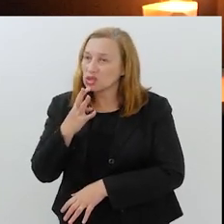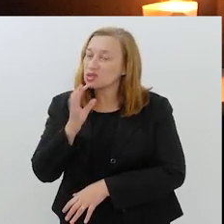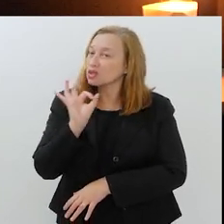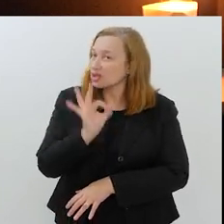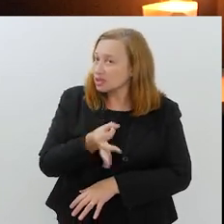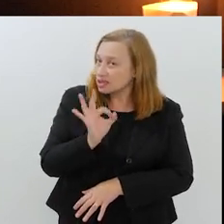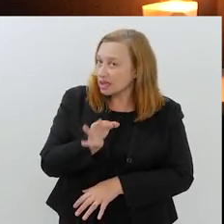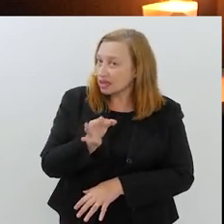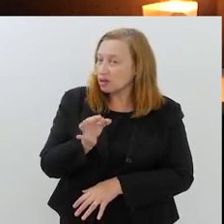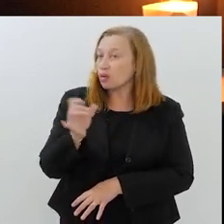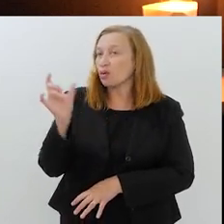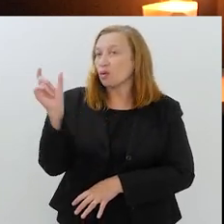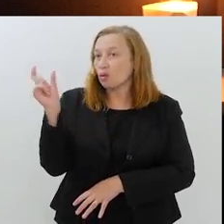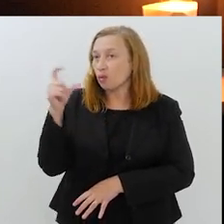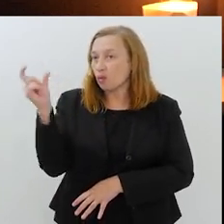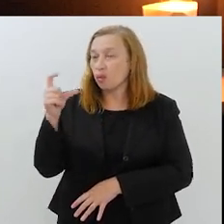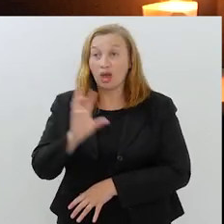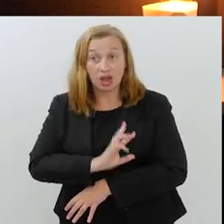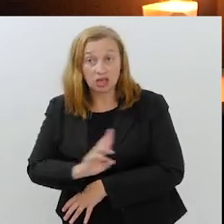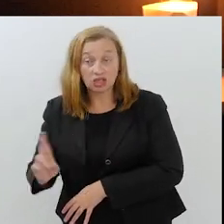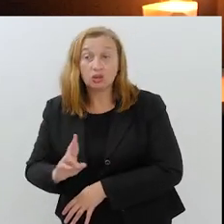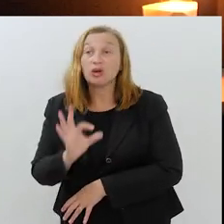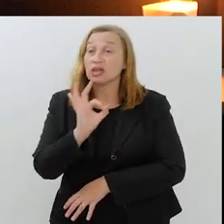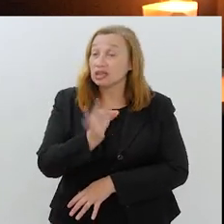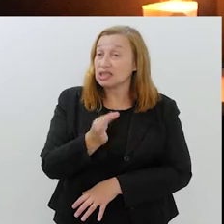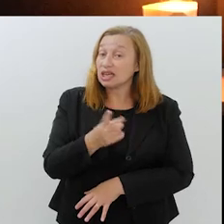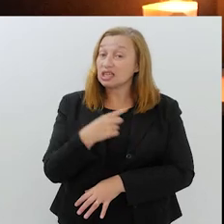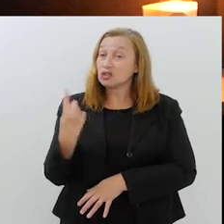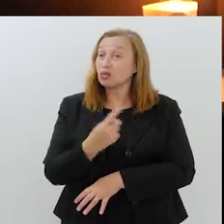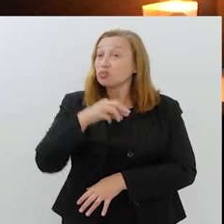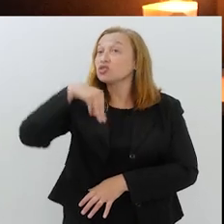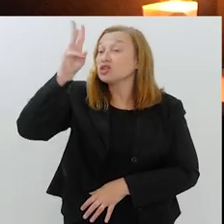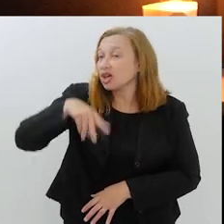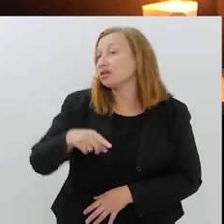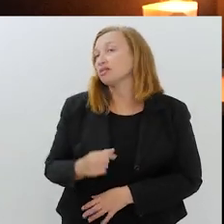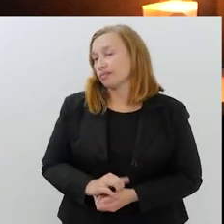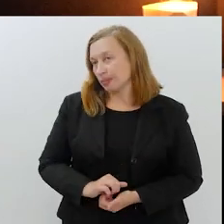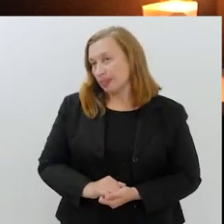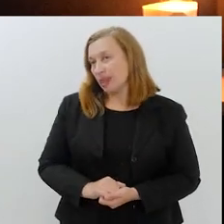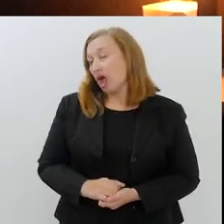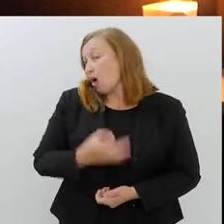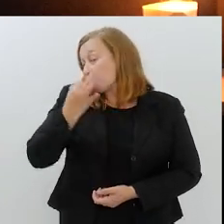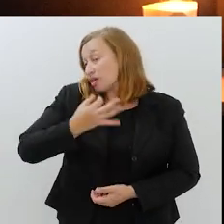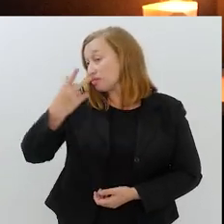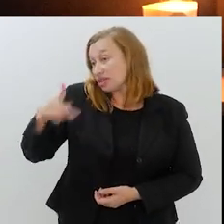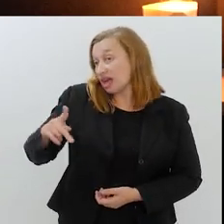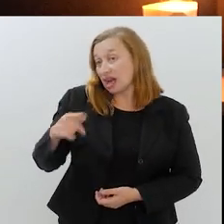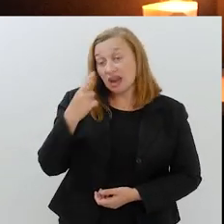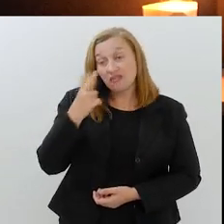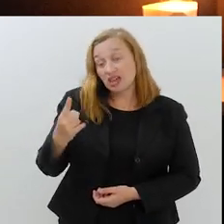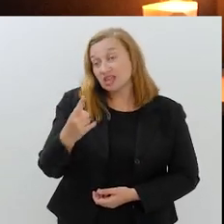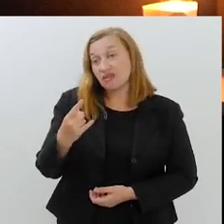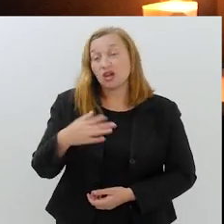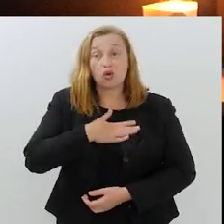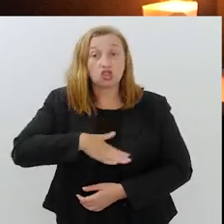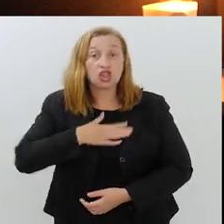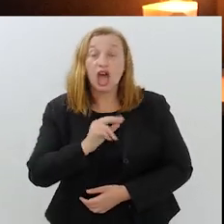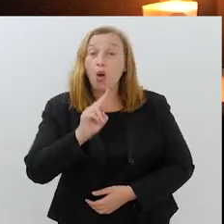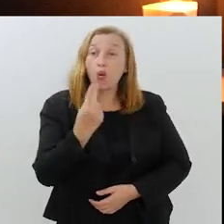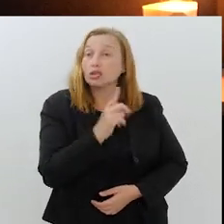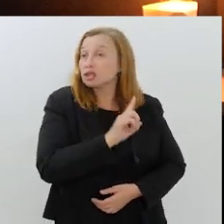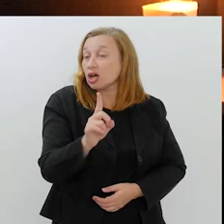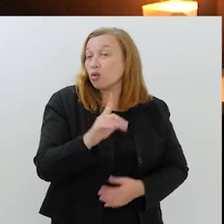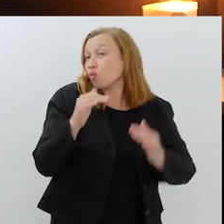conhecessem o que de fato é o Islã e quem, de fato, nós somos, né? E aí ela vai formar a opinião dela. Se ela vai